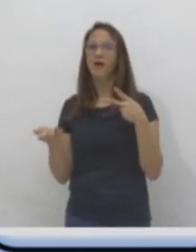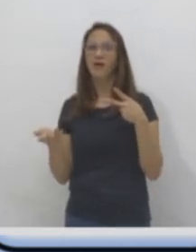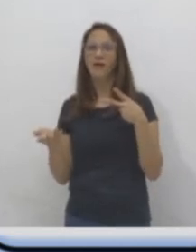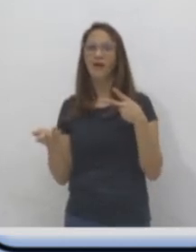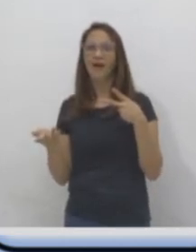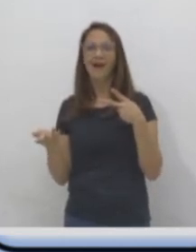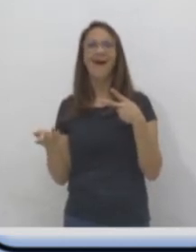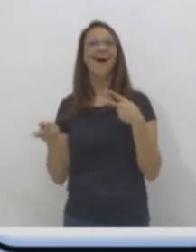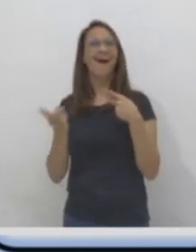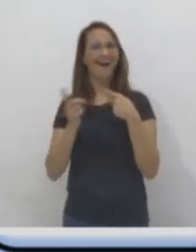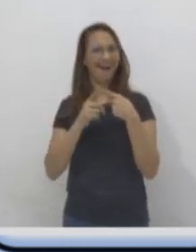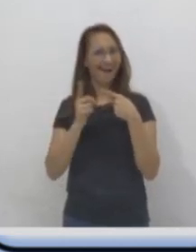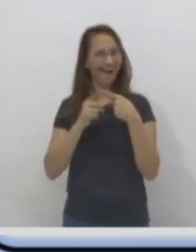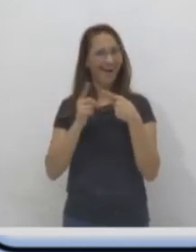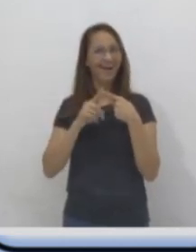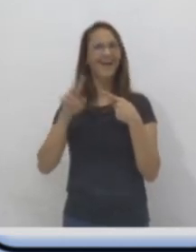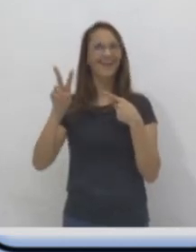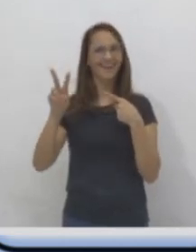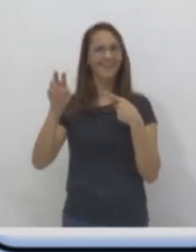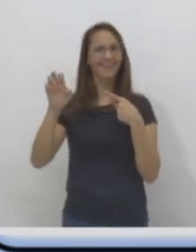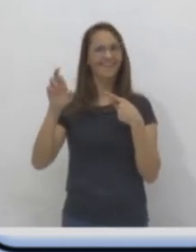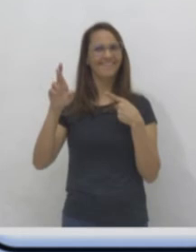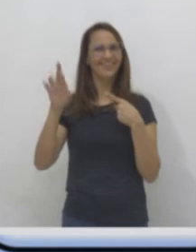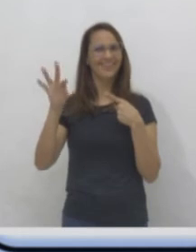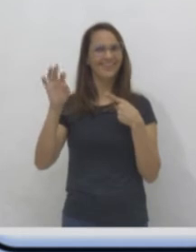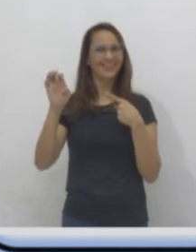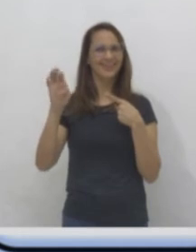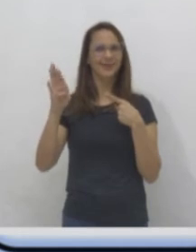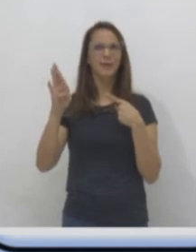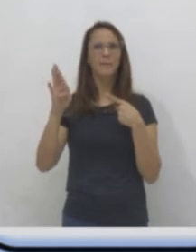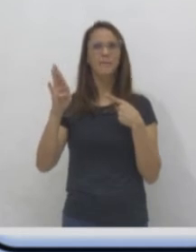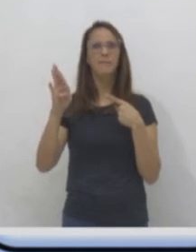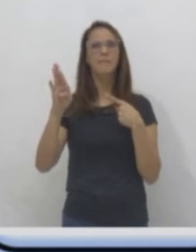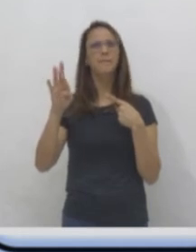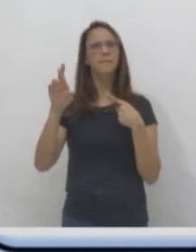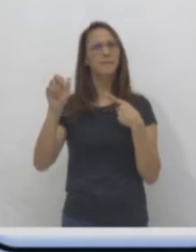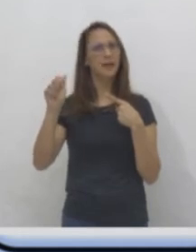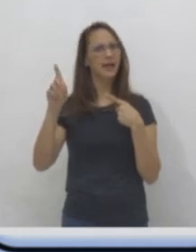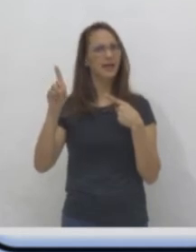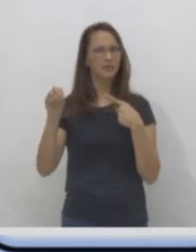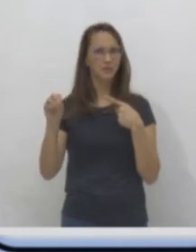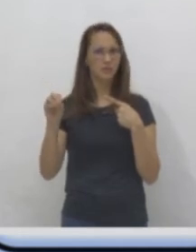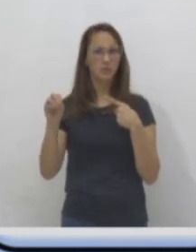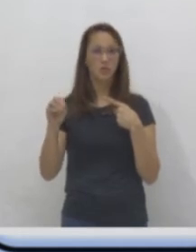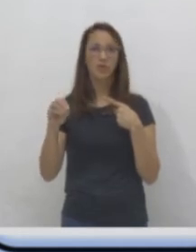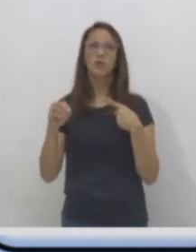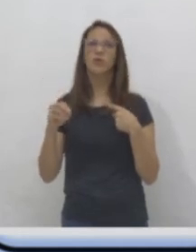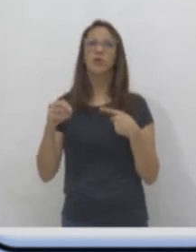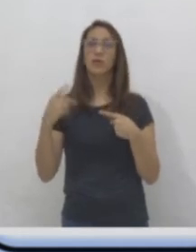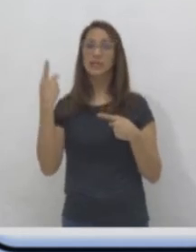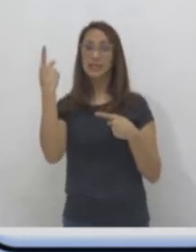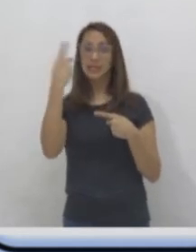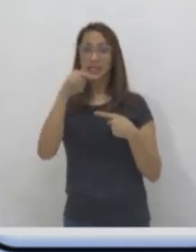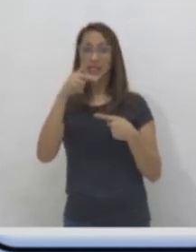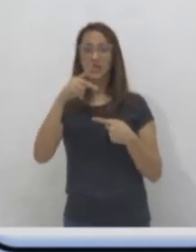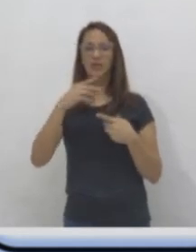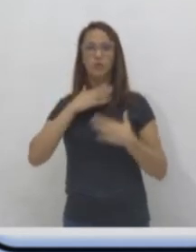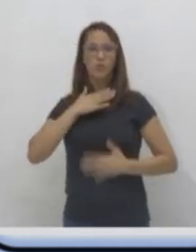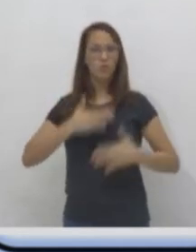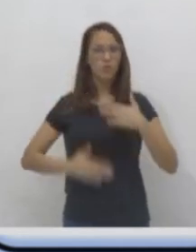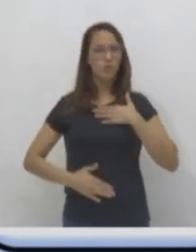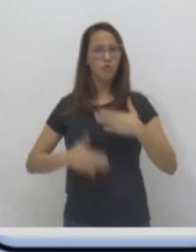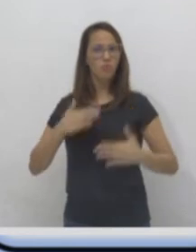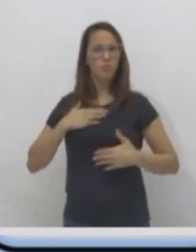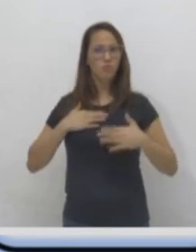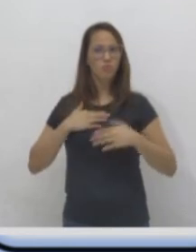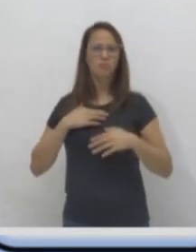Parabéns. Estou gostando de ver. O macaco, ele tem o corpo coberto por quê? Por penas, por pelos